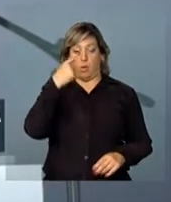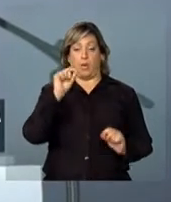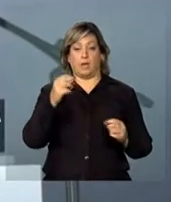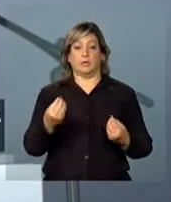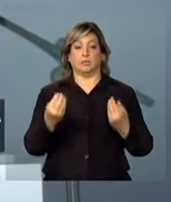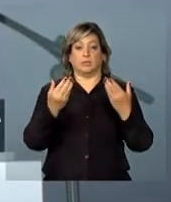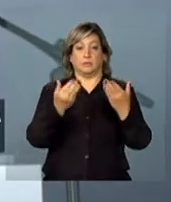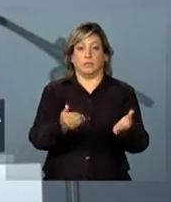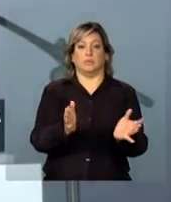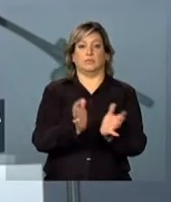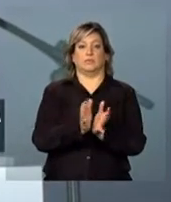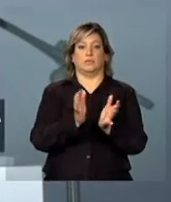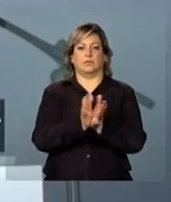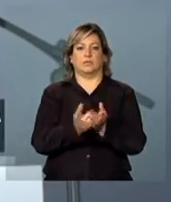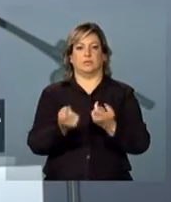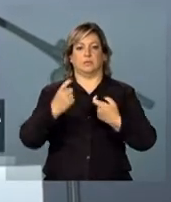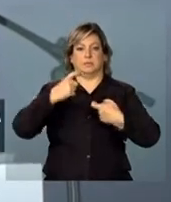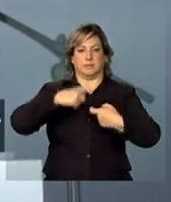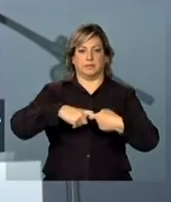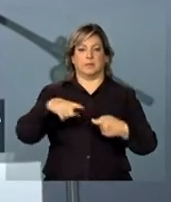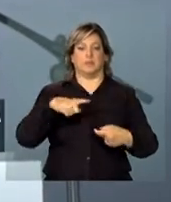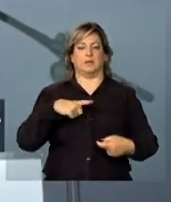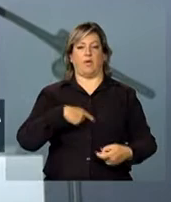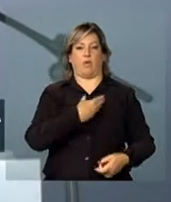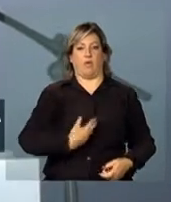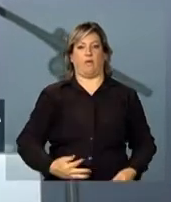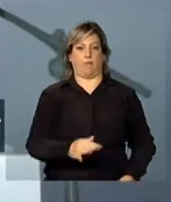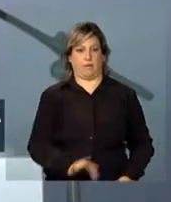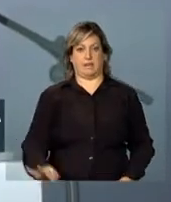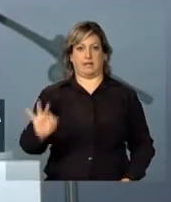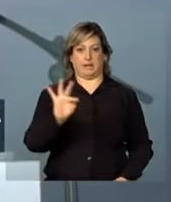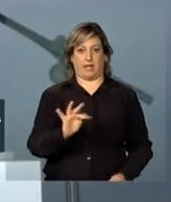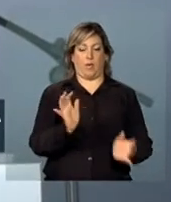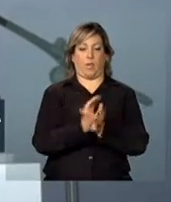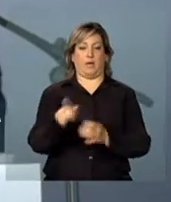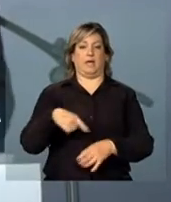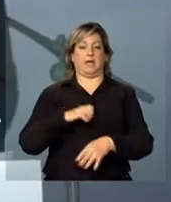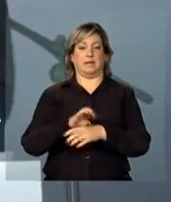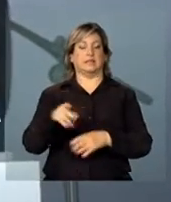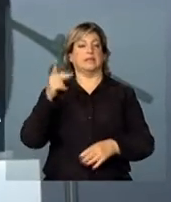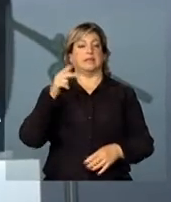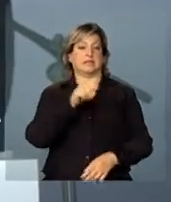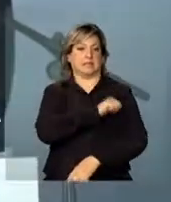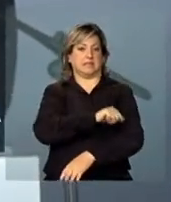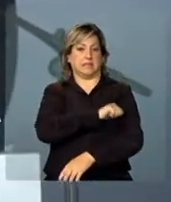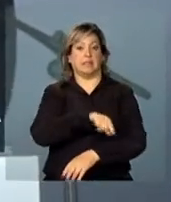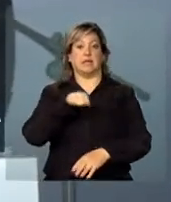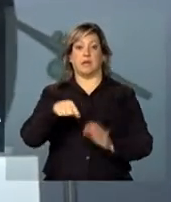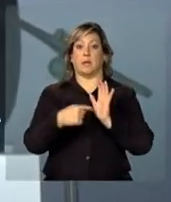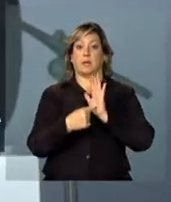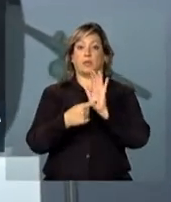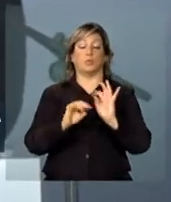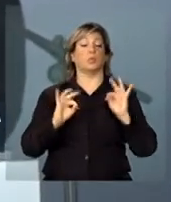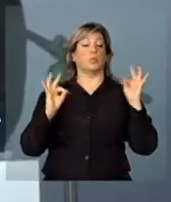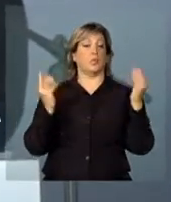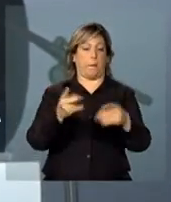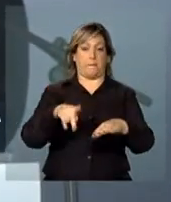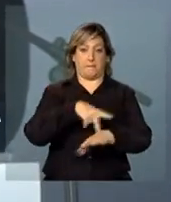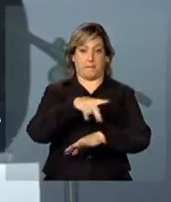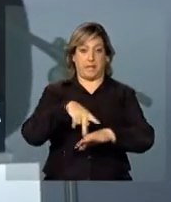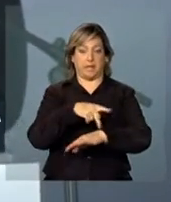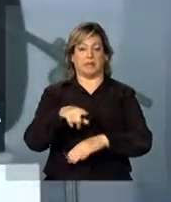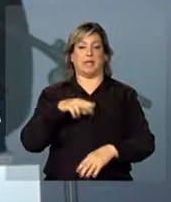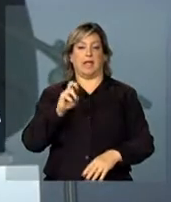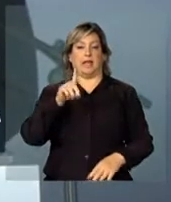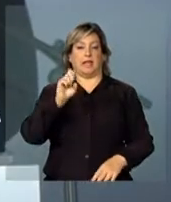surgiu numa parceria do governo federal com o Estado do Rio de Janeiro. É uma referência para todo o país, a rede ora